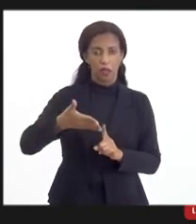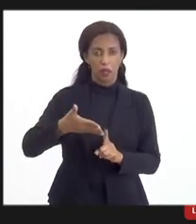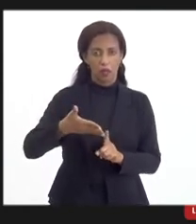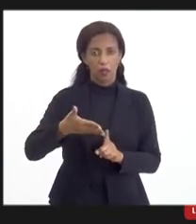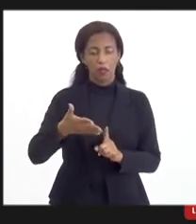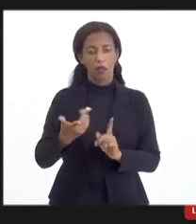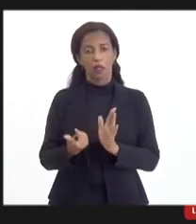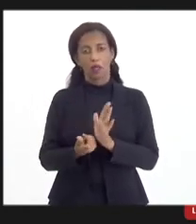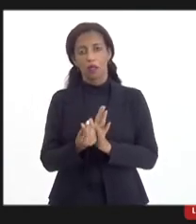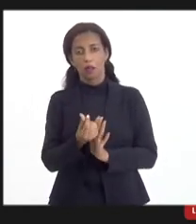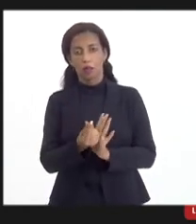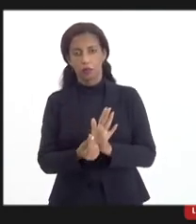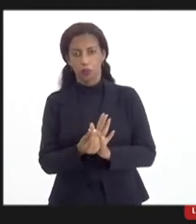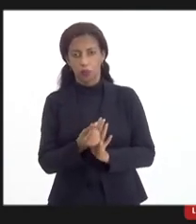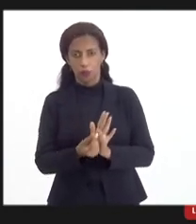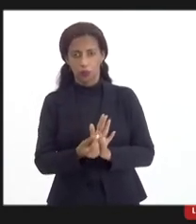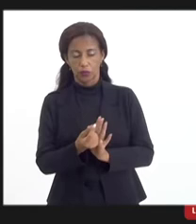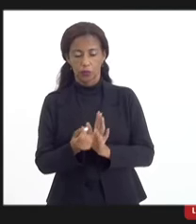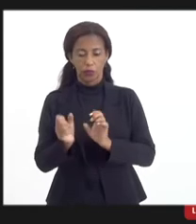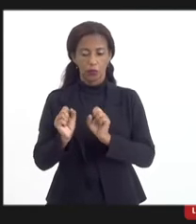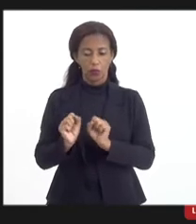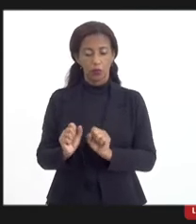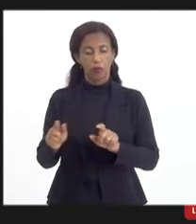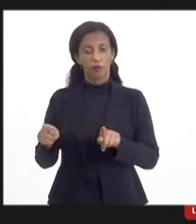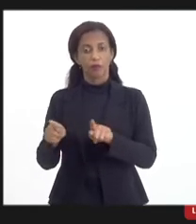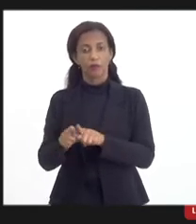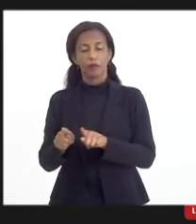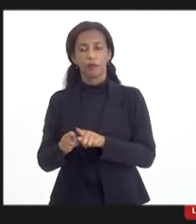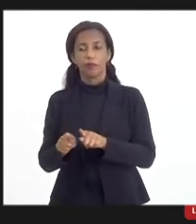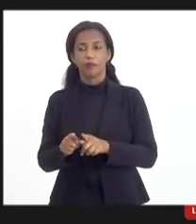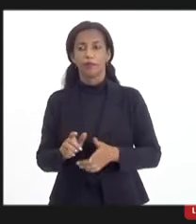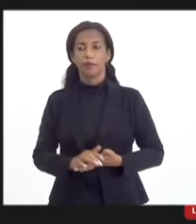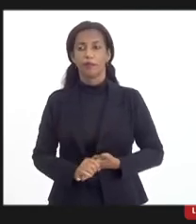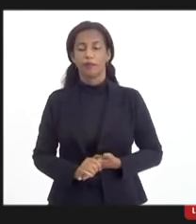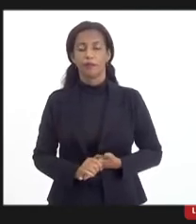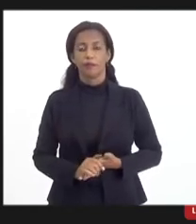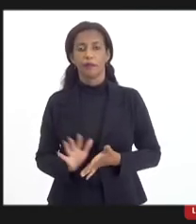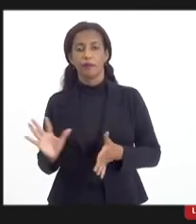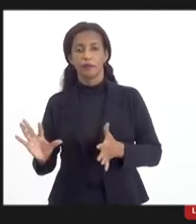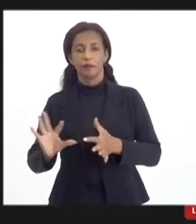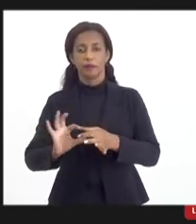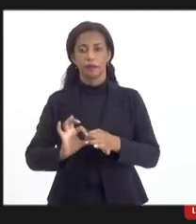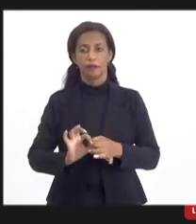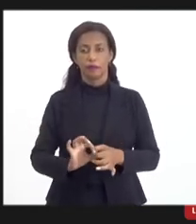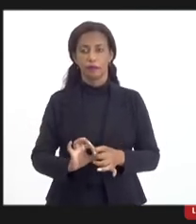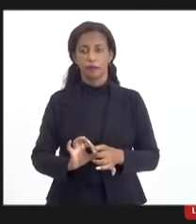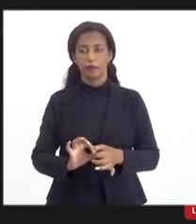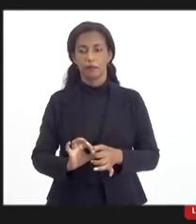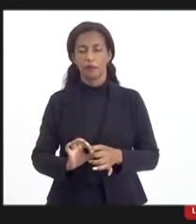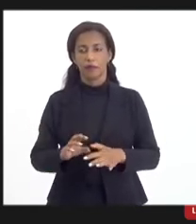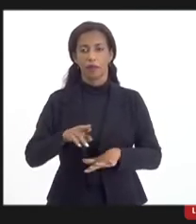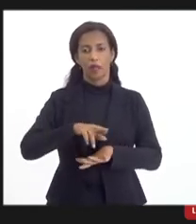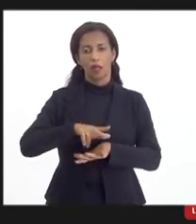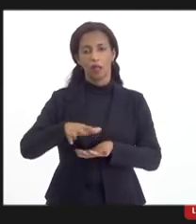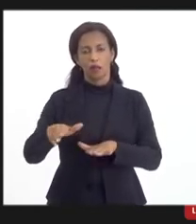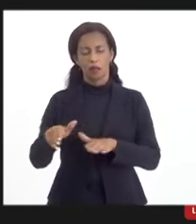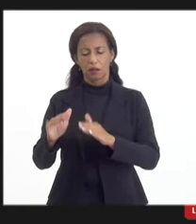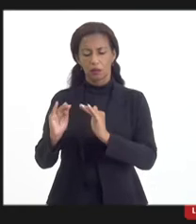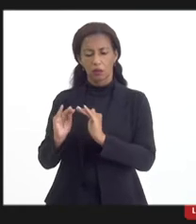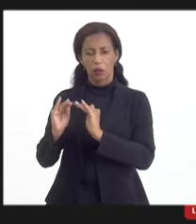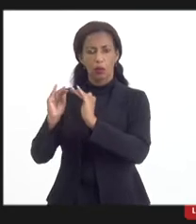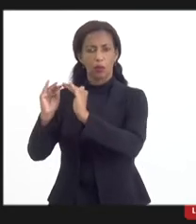da tributação, que poderia também estar atrelado tanto ao cumprimento